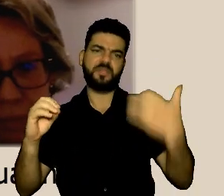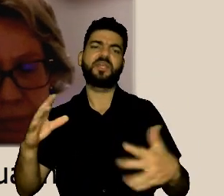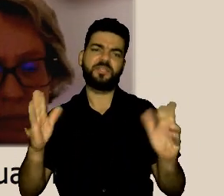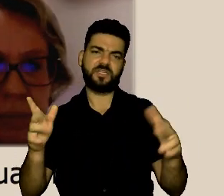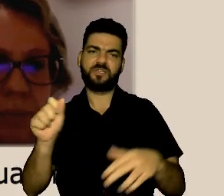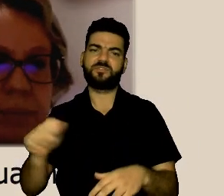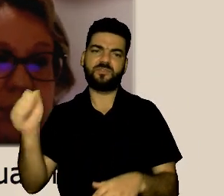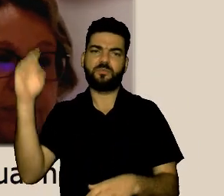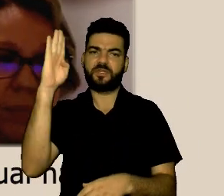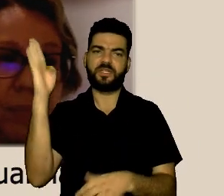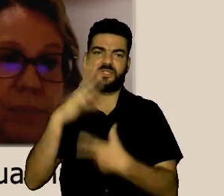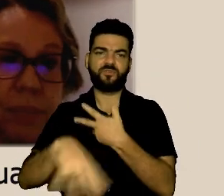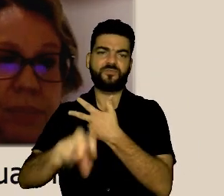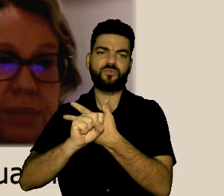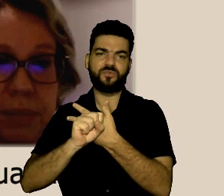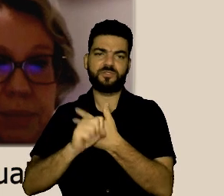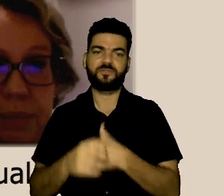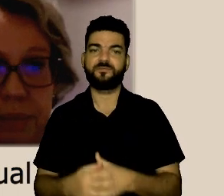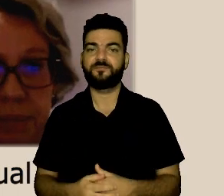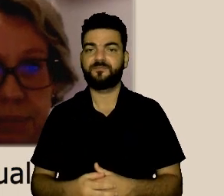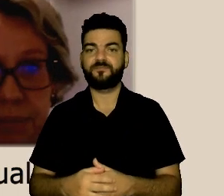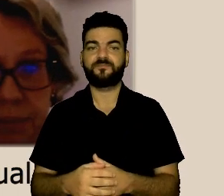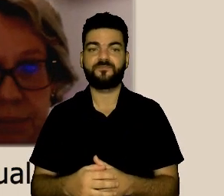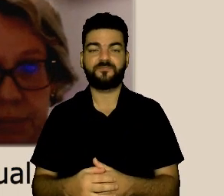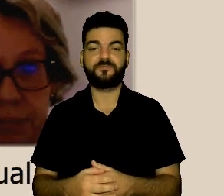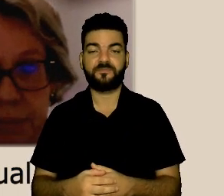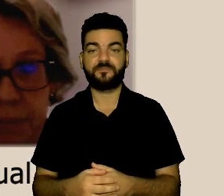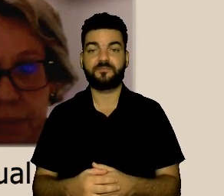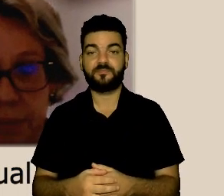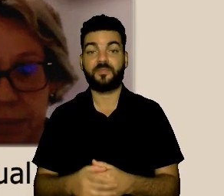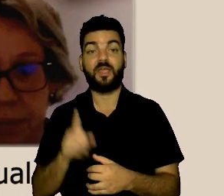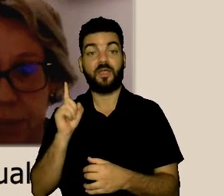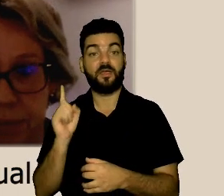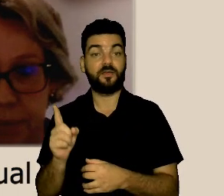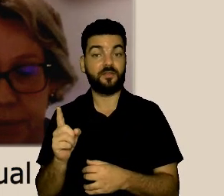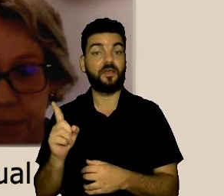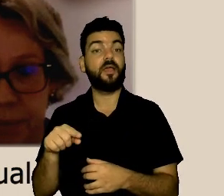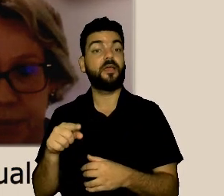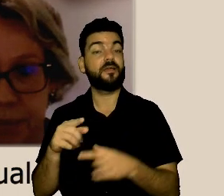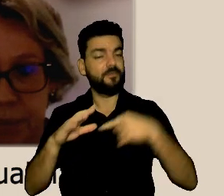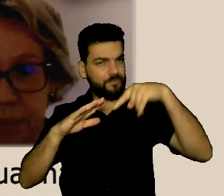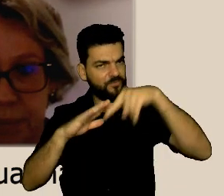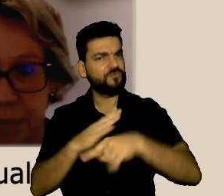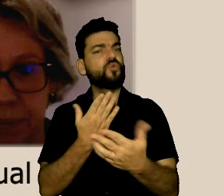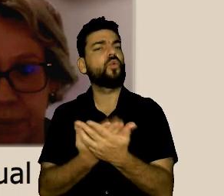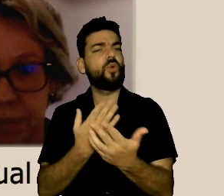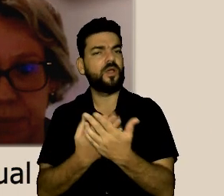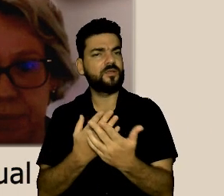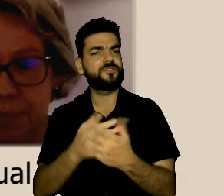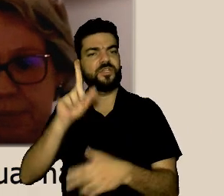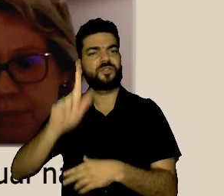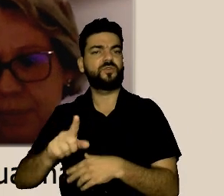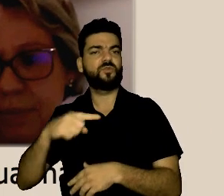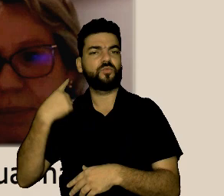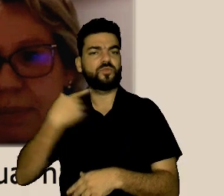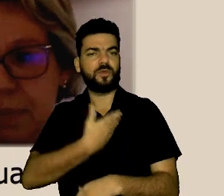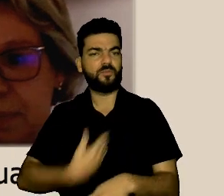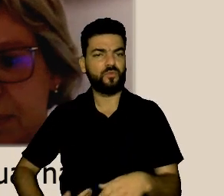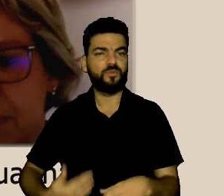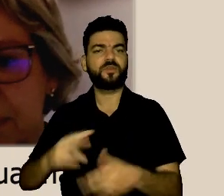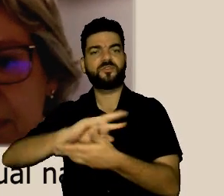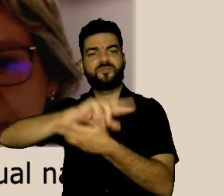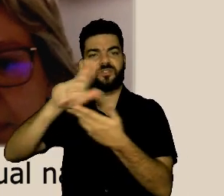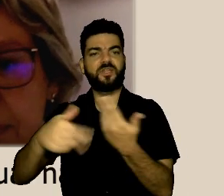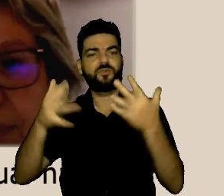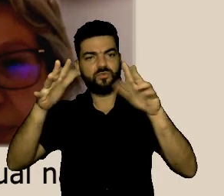ela é especializada em gestão de políticas públicas, diversidade e inclusão social pela Universidade de São Francisco e